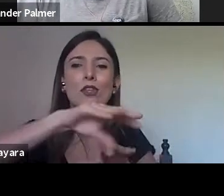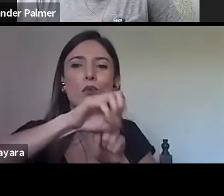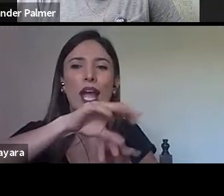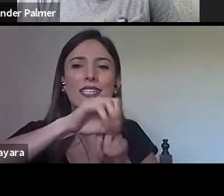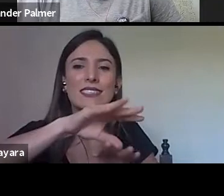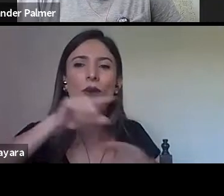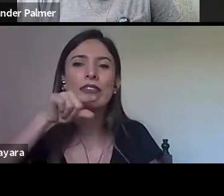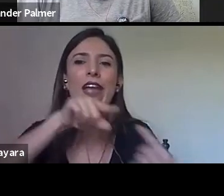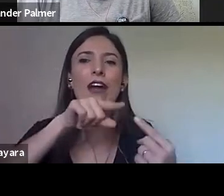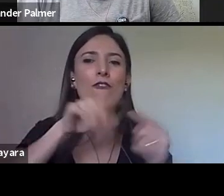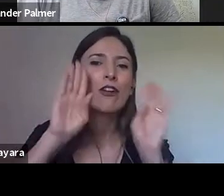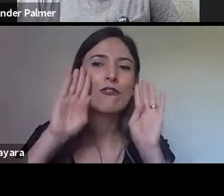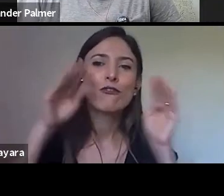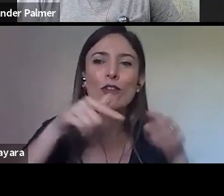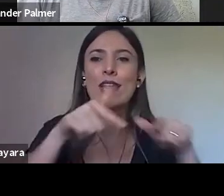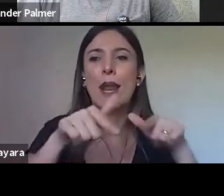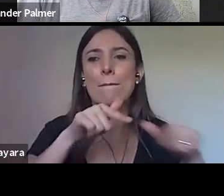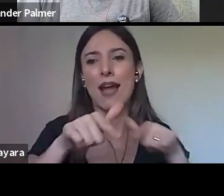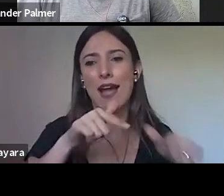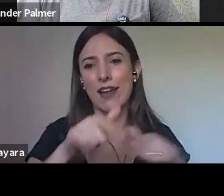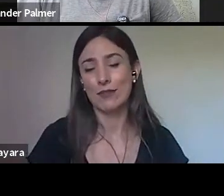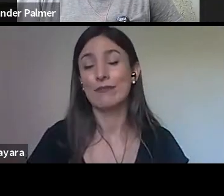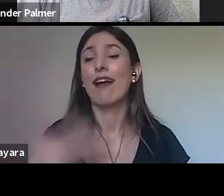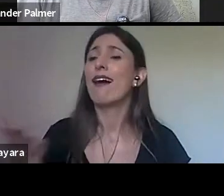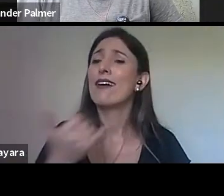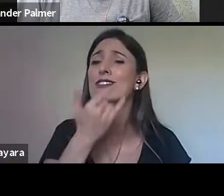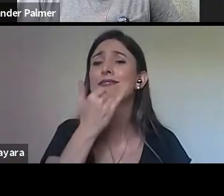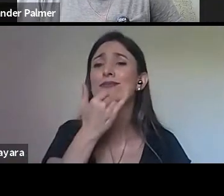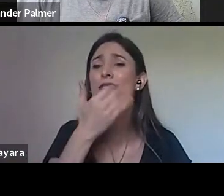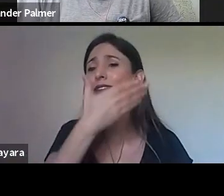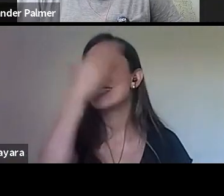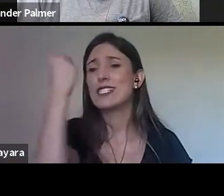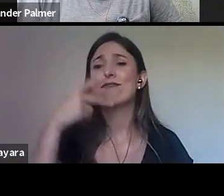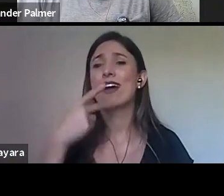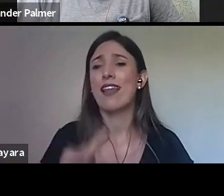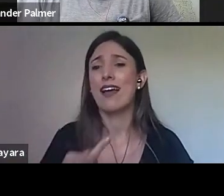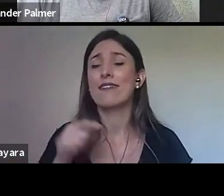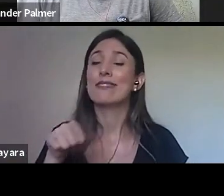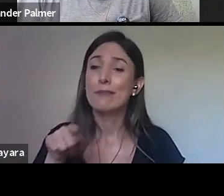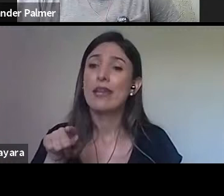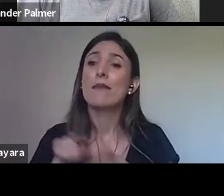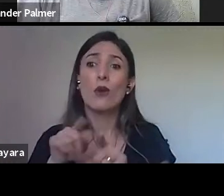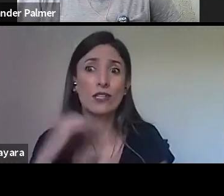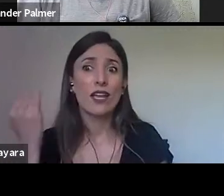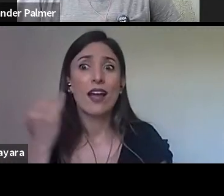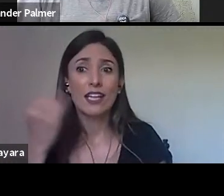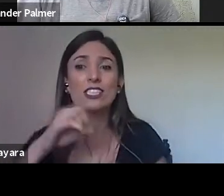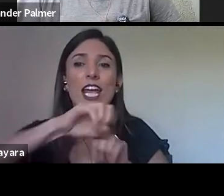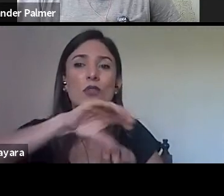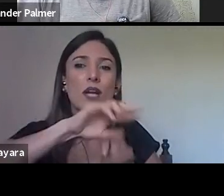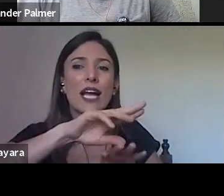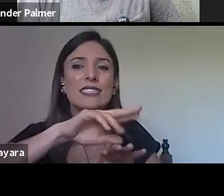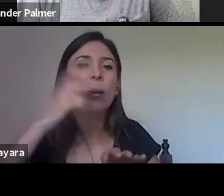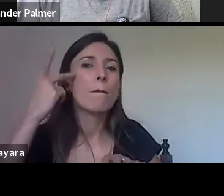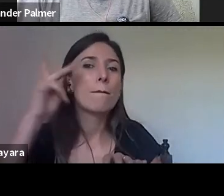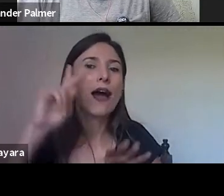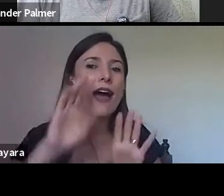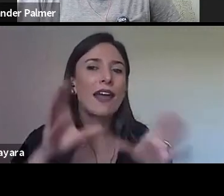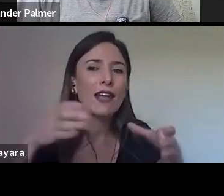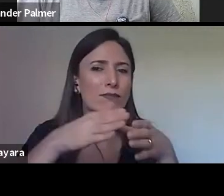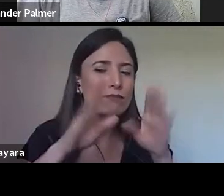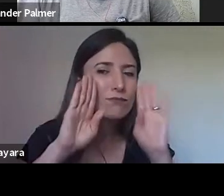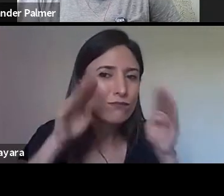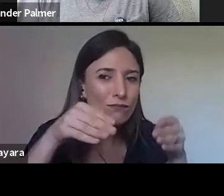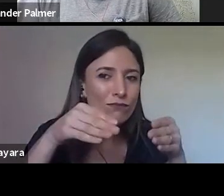que é importante essa educação para o trabalho, e não só para o trabalho de negros ou indígenas, mas